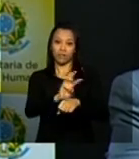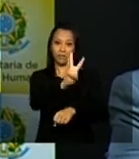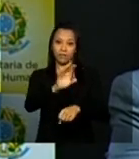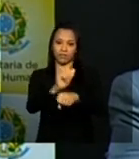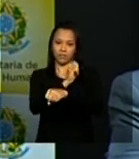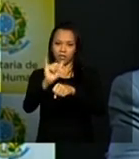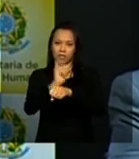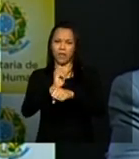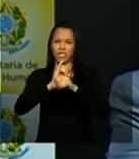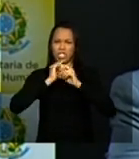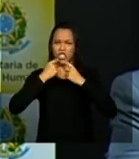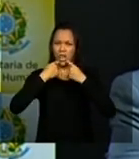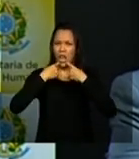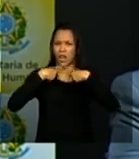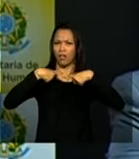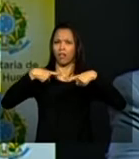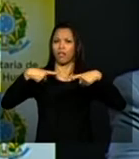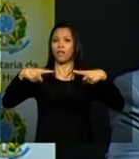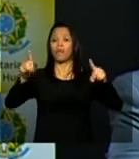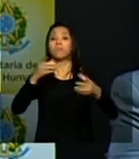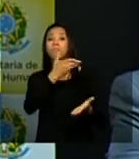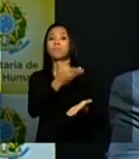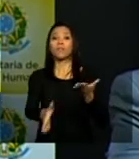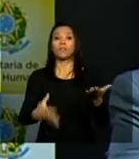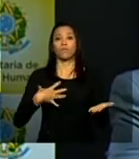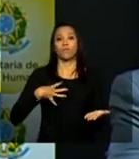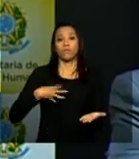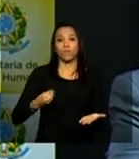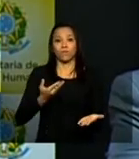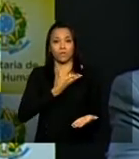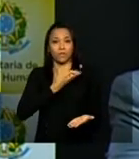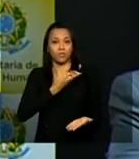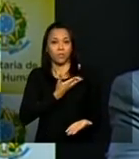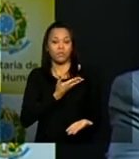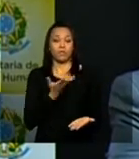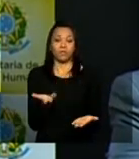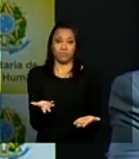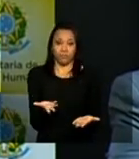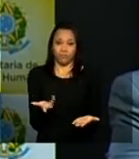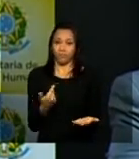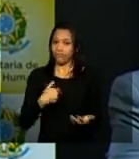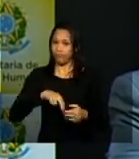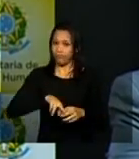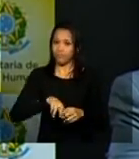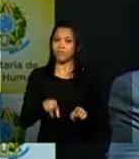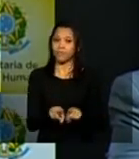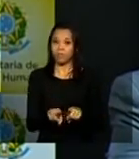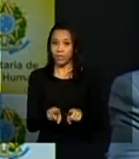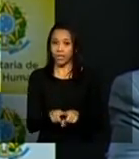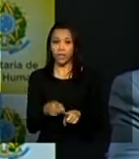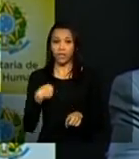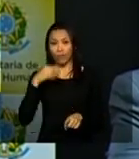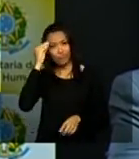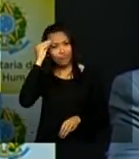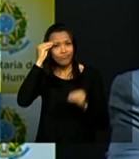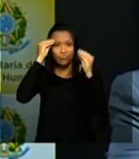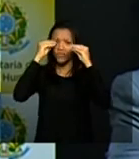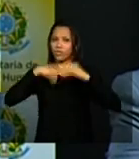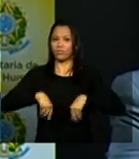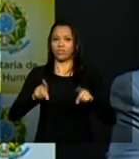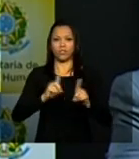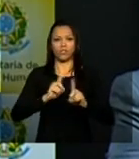companheiros filhos também não desistissem